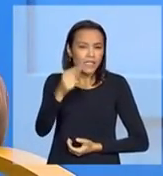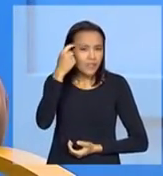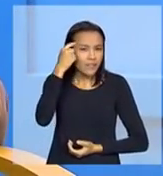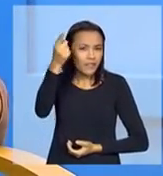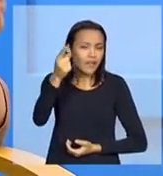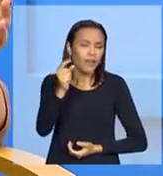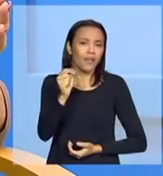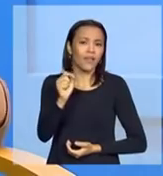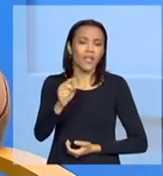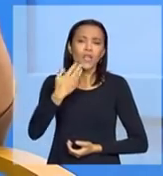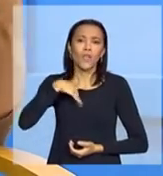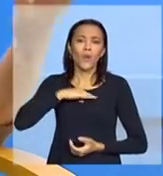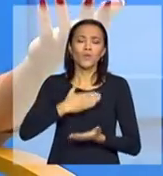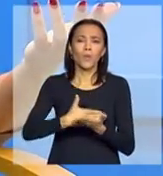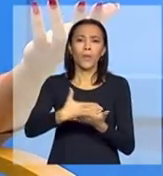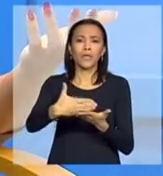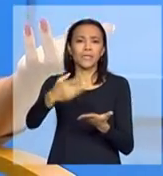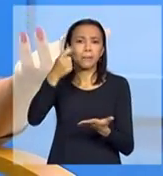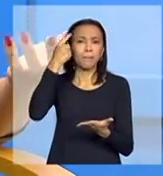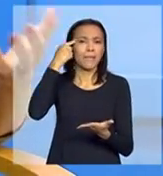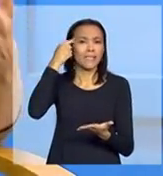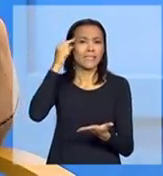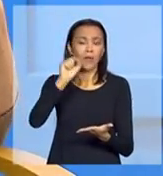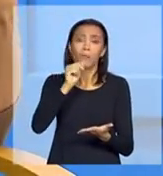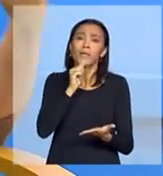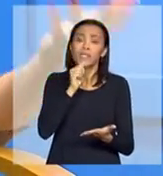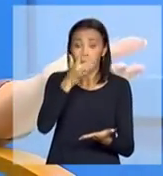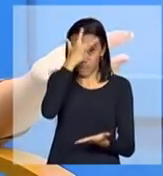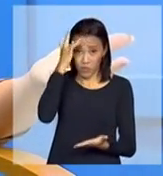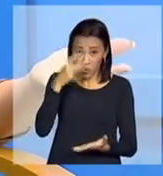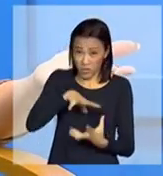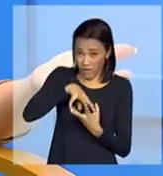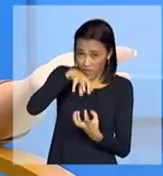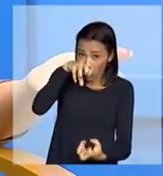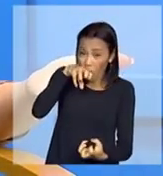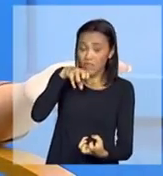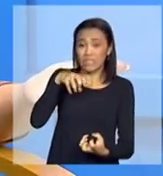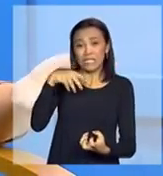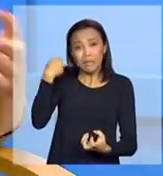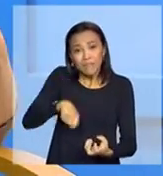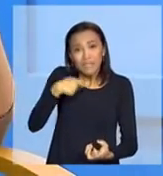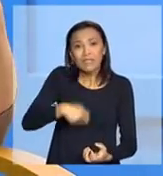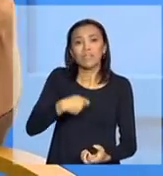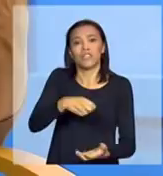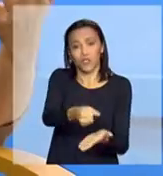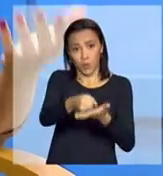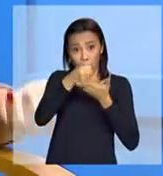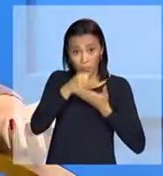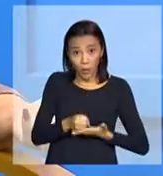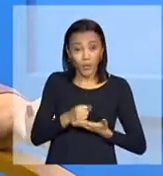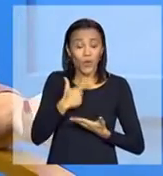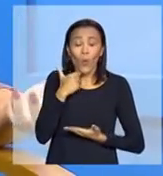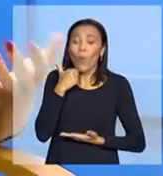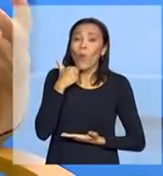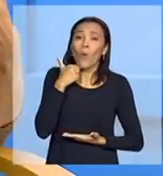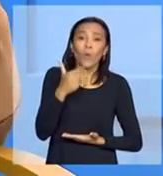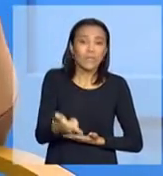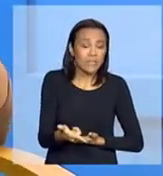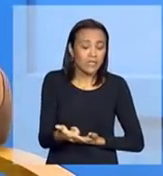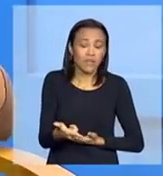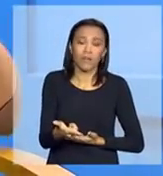gente começa a pensar, por exemplo, assim, vamos supor as pessoas mais velhas que dependem realmente de alguém, que já não conseguem mais